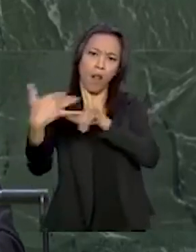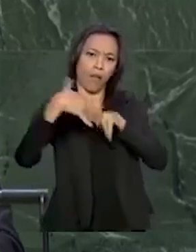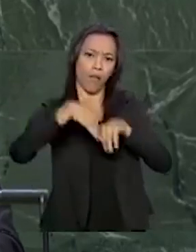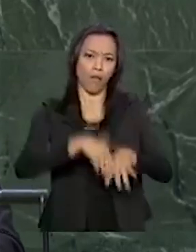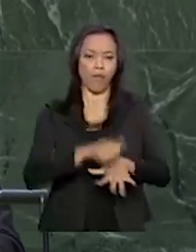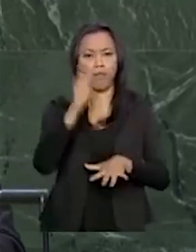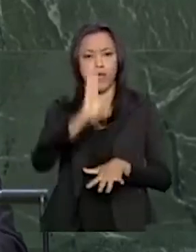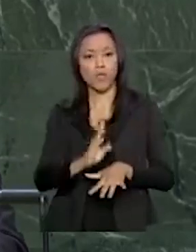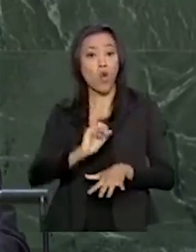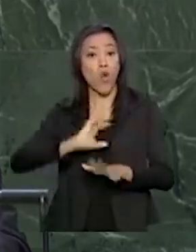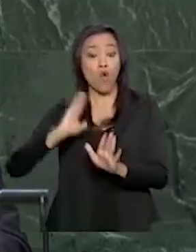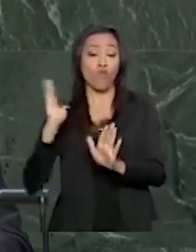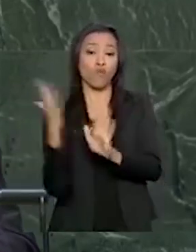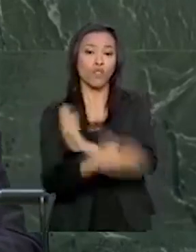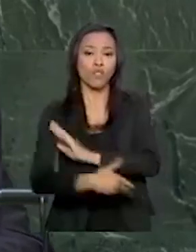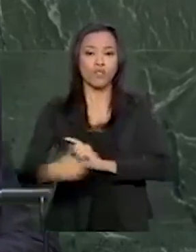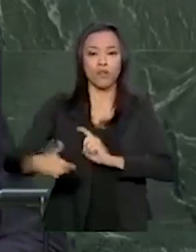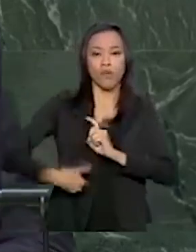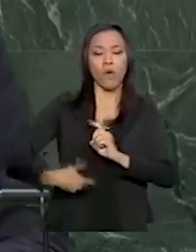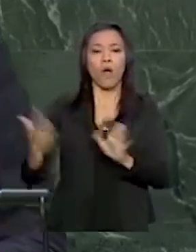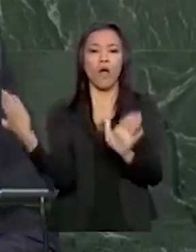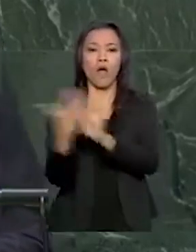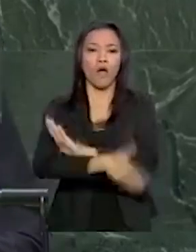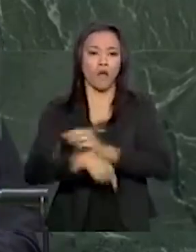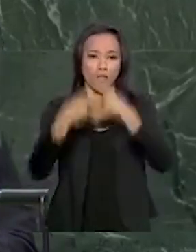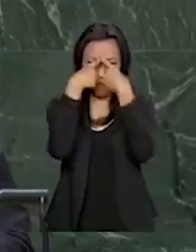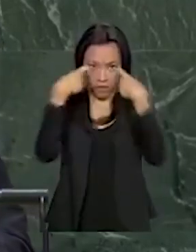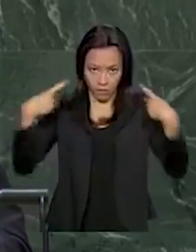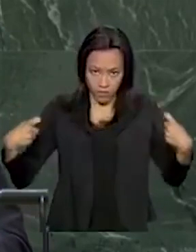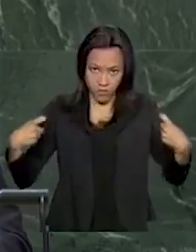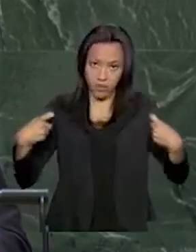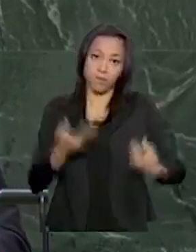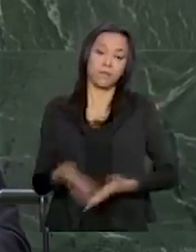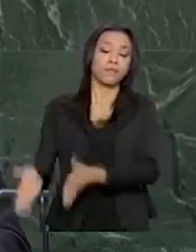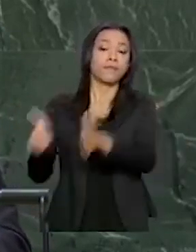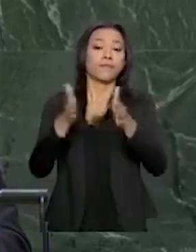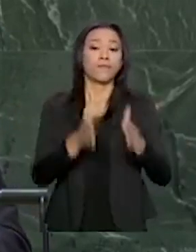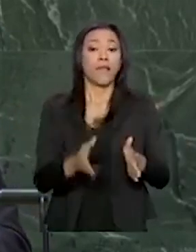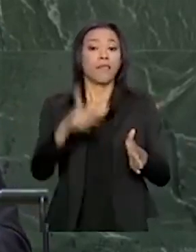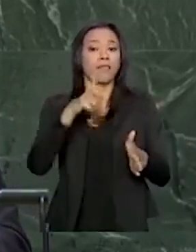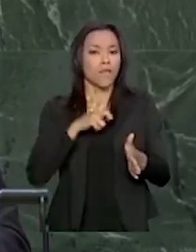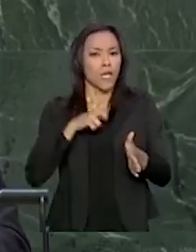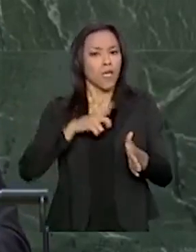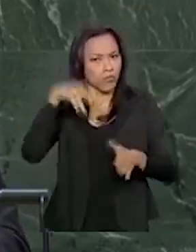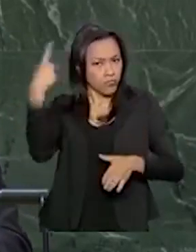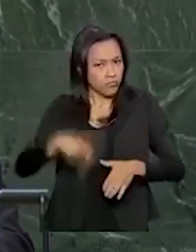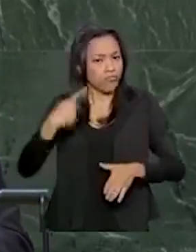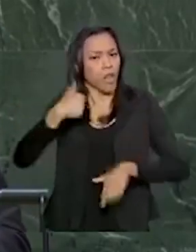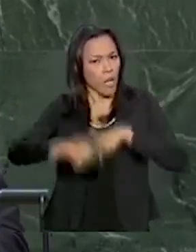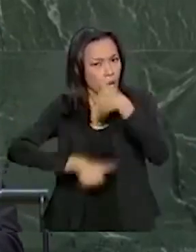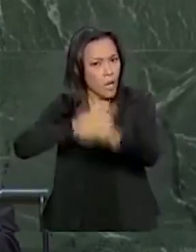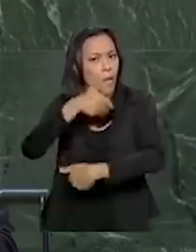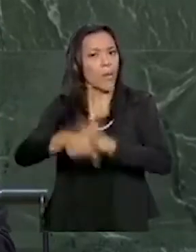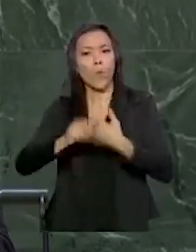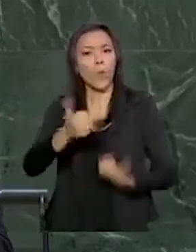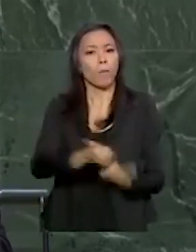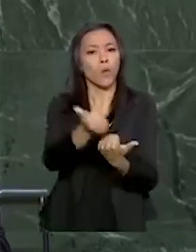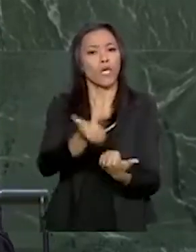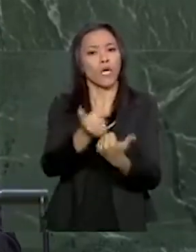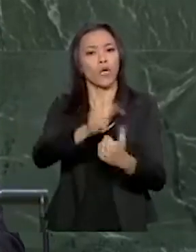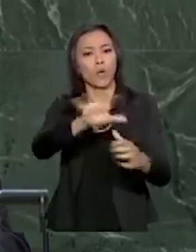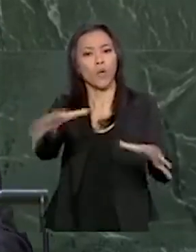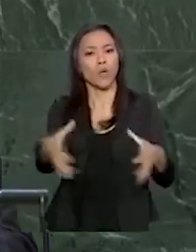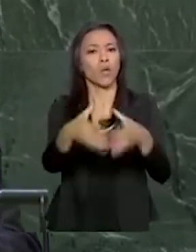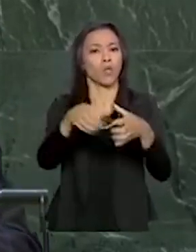fugindo da fome e da violência. Temos feito a nossa parte para ajudá-los através da